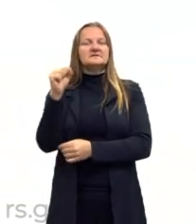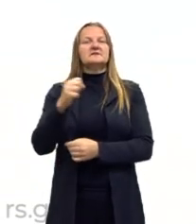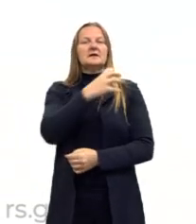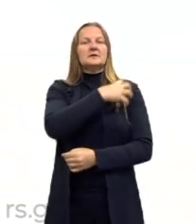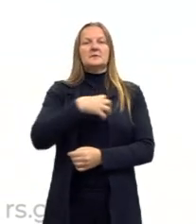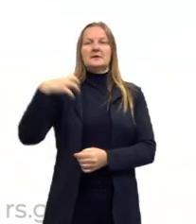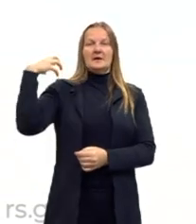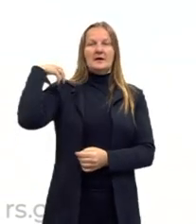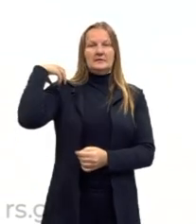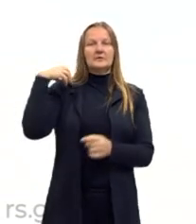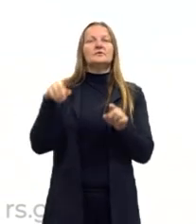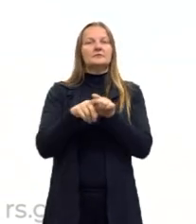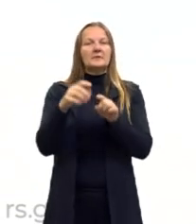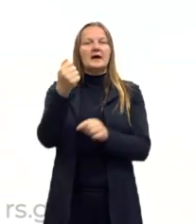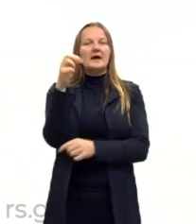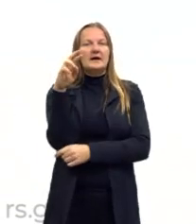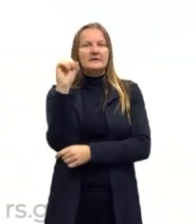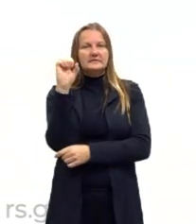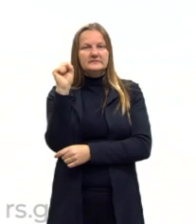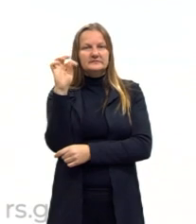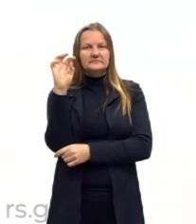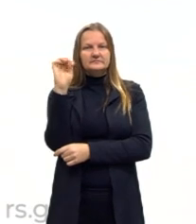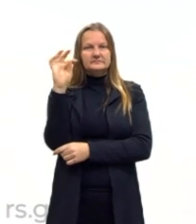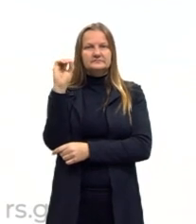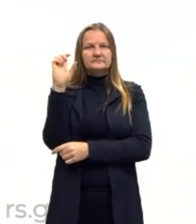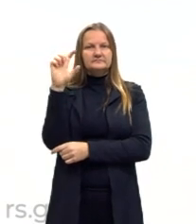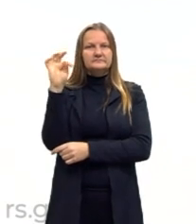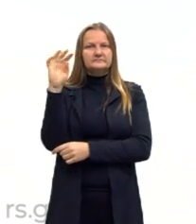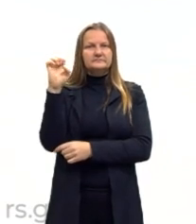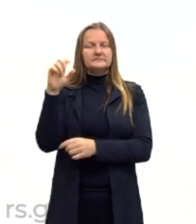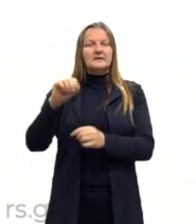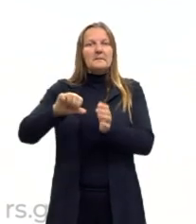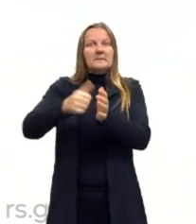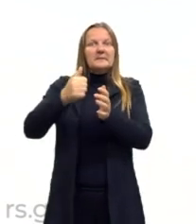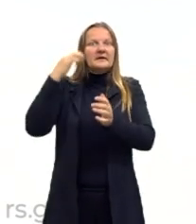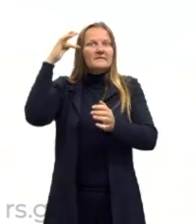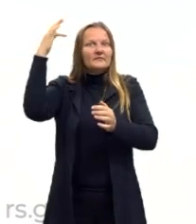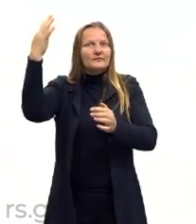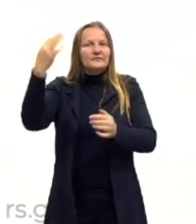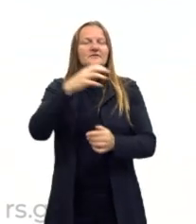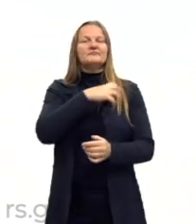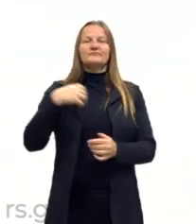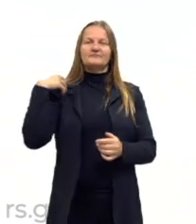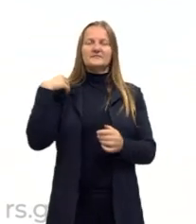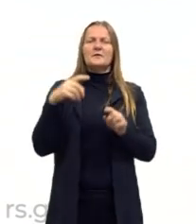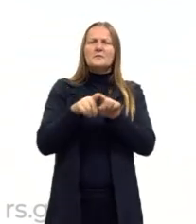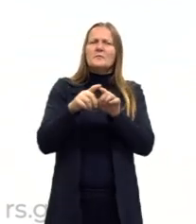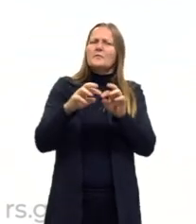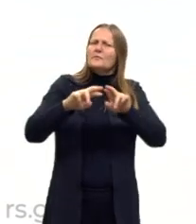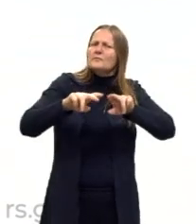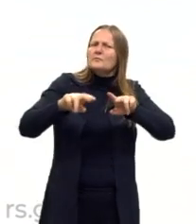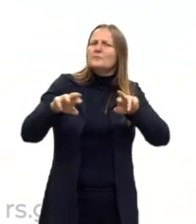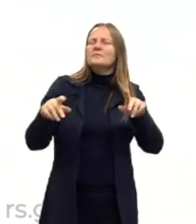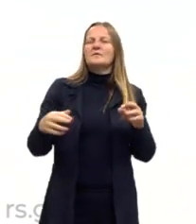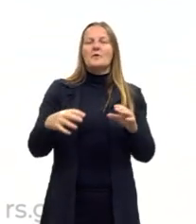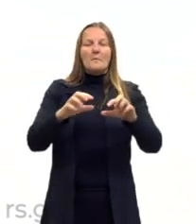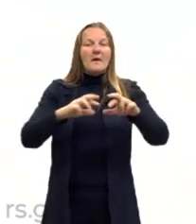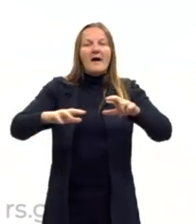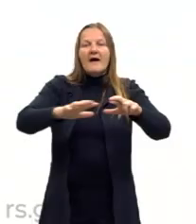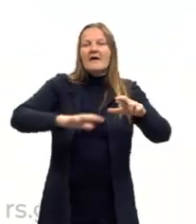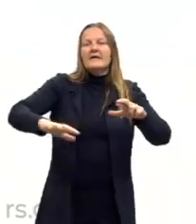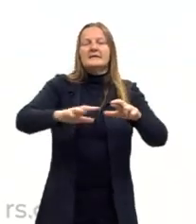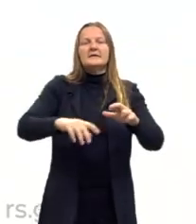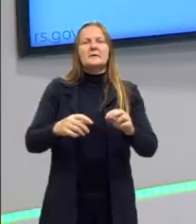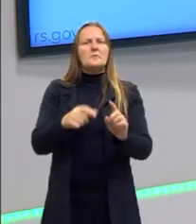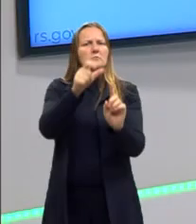os clássicos ali que discutem muito isso, né? A filosofia primeira. É uma área da filosofia que busca o conhecimento da